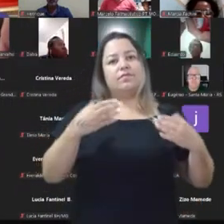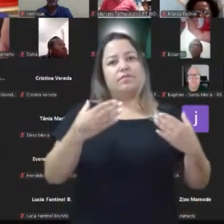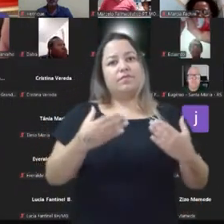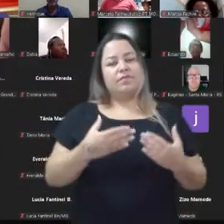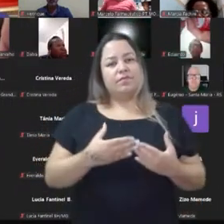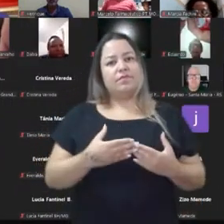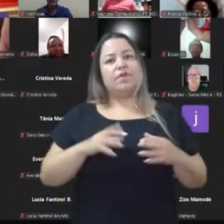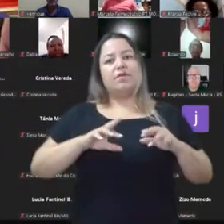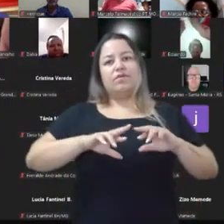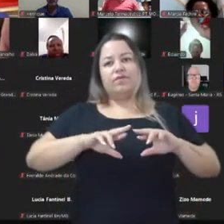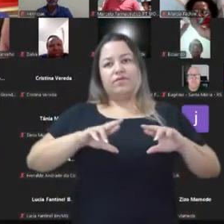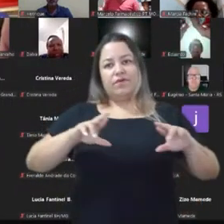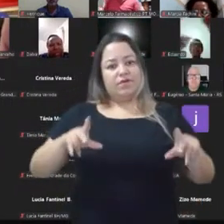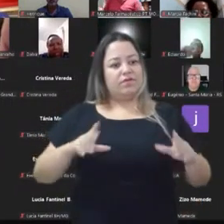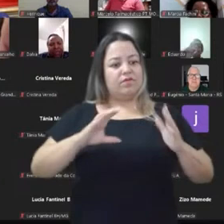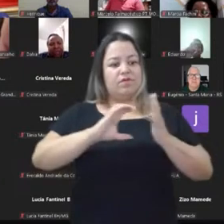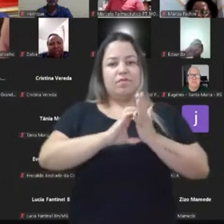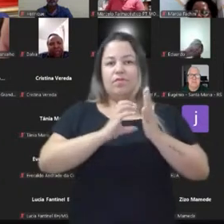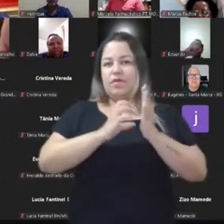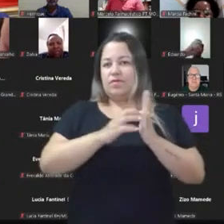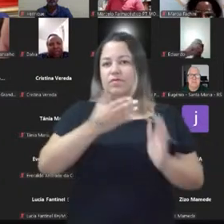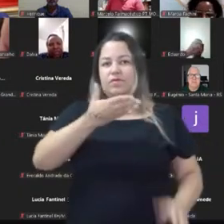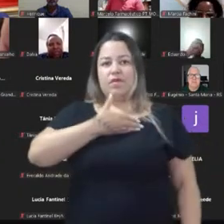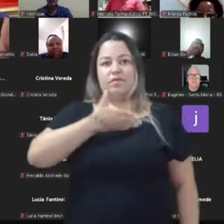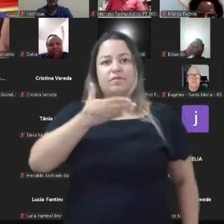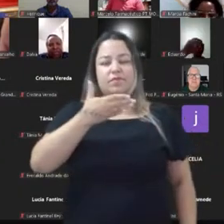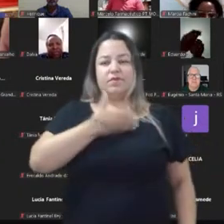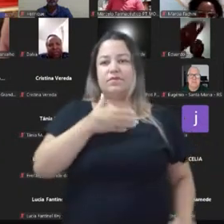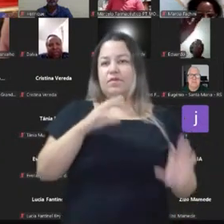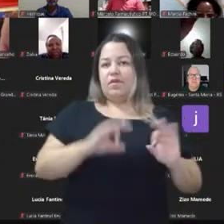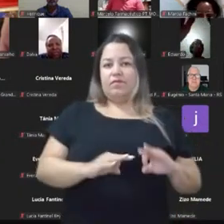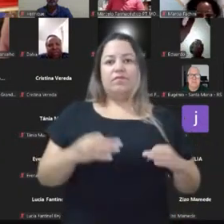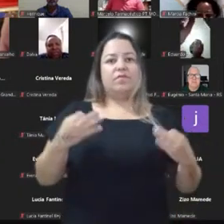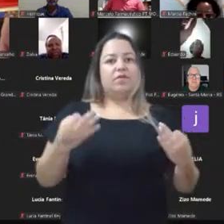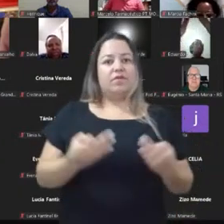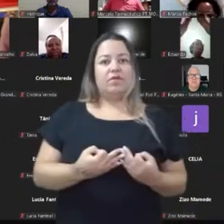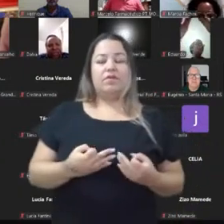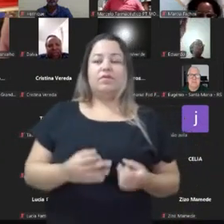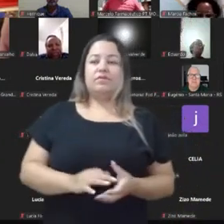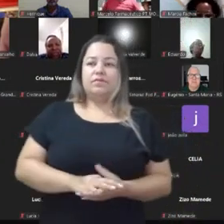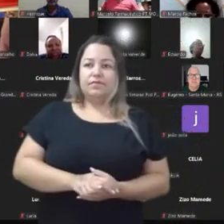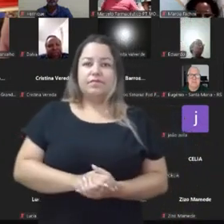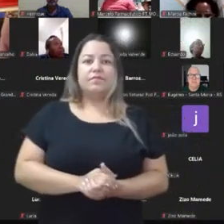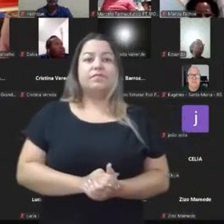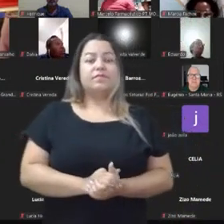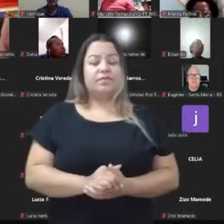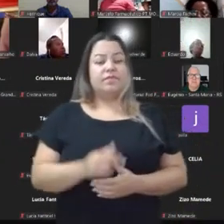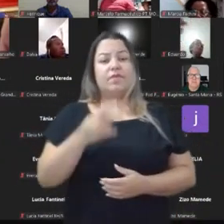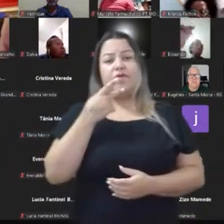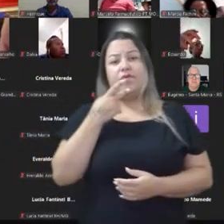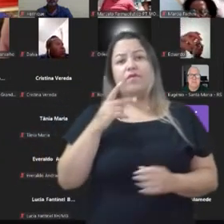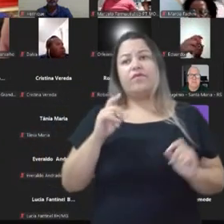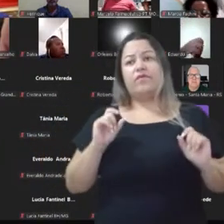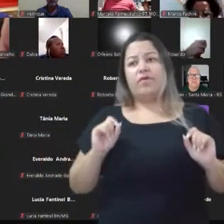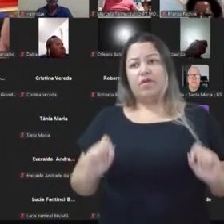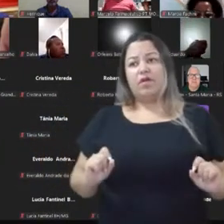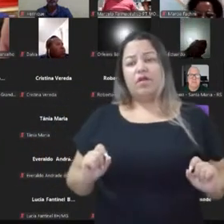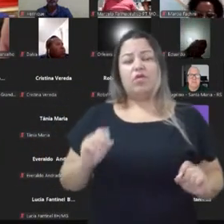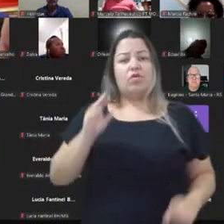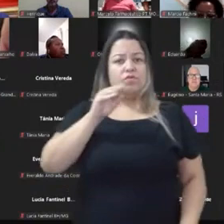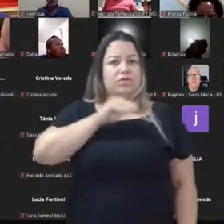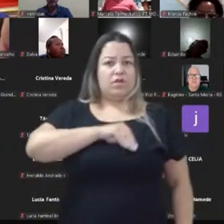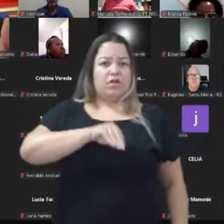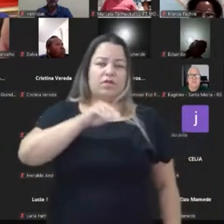gente é diferente, que não é um partido dos amigos, da família, que não é um partido, é o partido que critica o salário